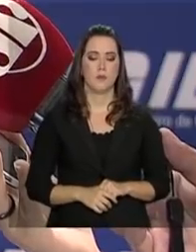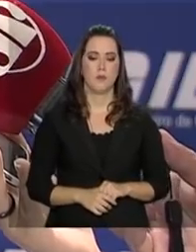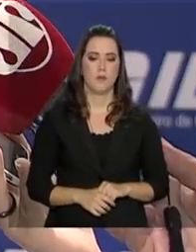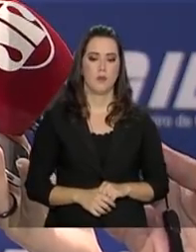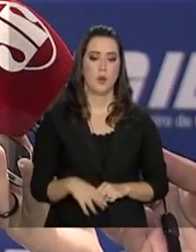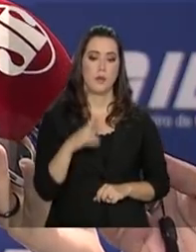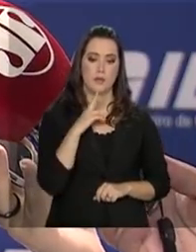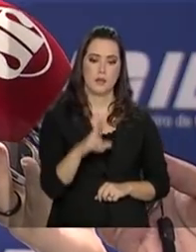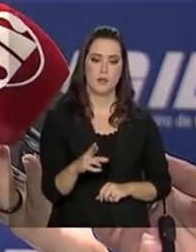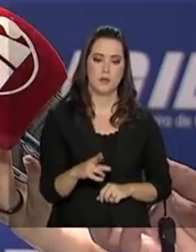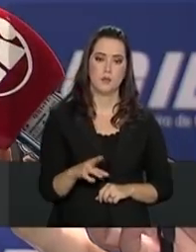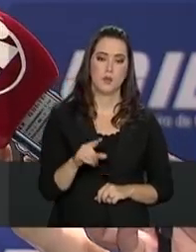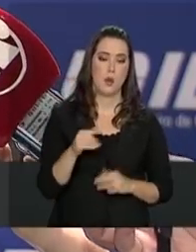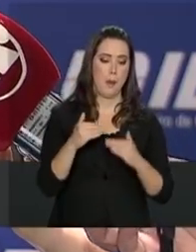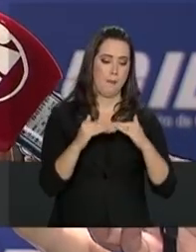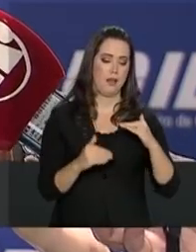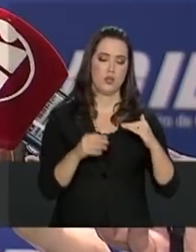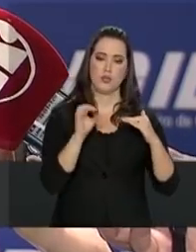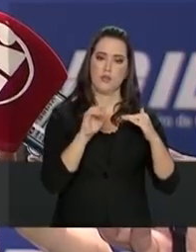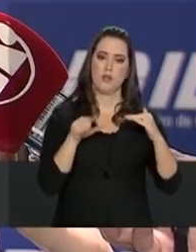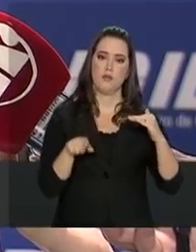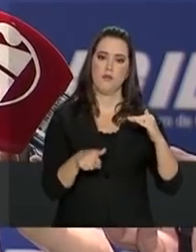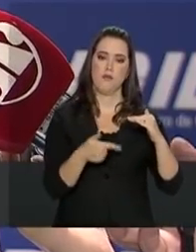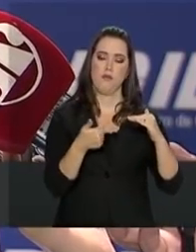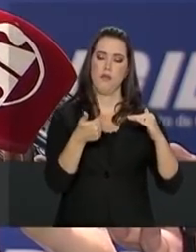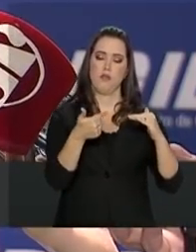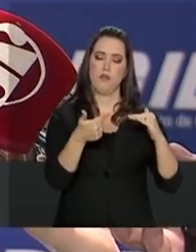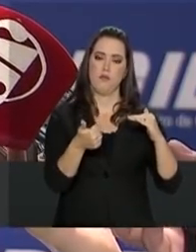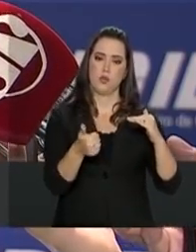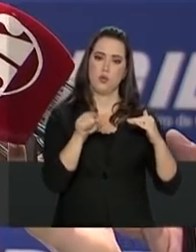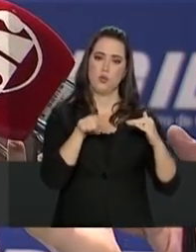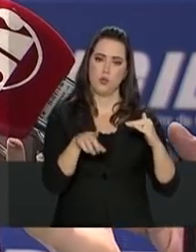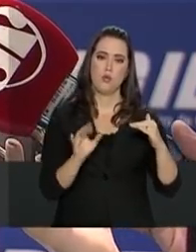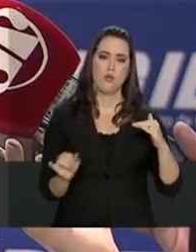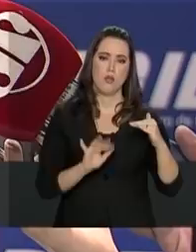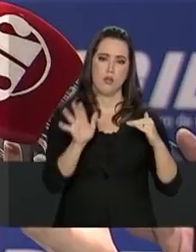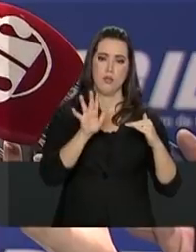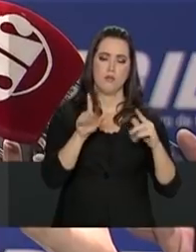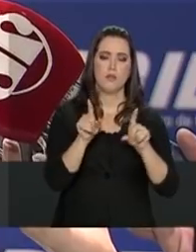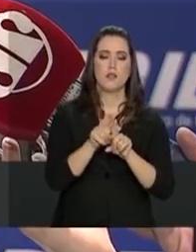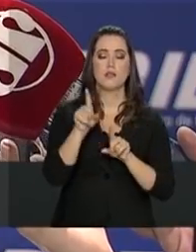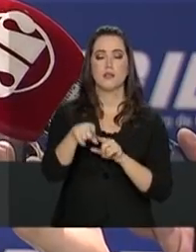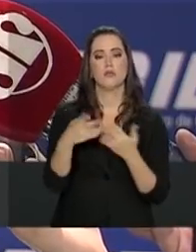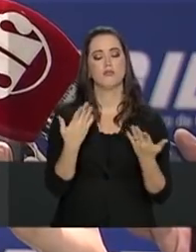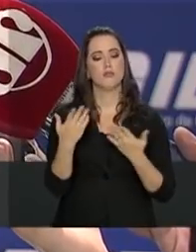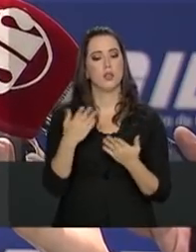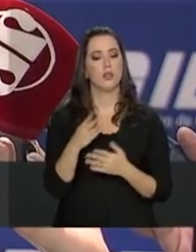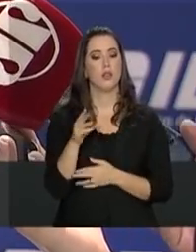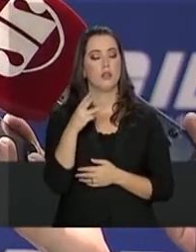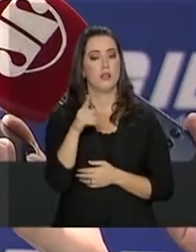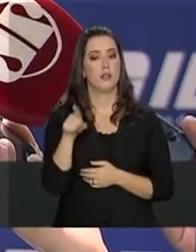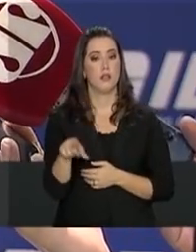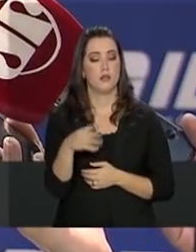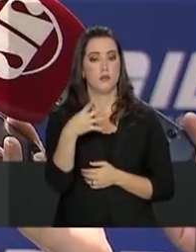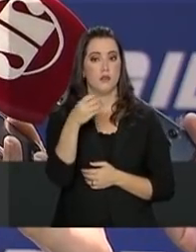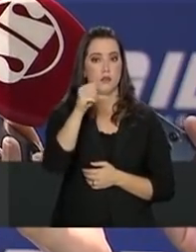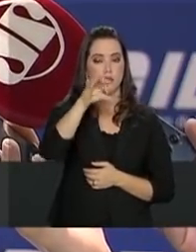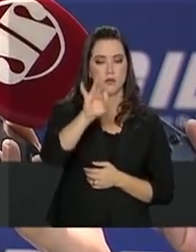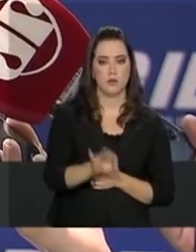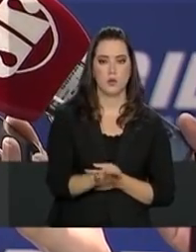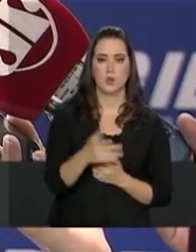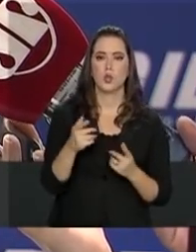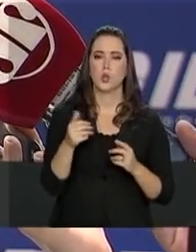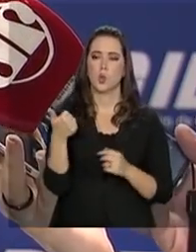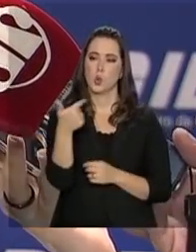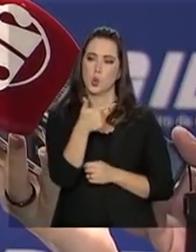Com esse resultado de menos 0,21, o IPCA acumula no ano uma variação de 3,59%. E nos 12 meses, o acumulado